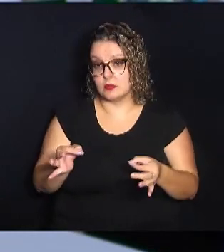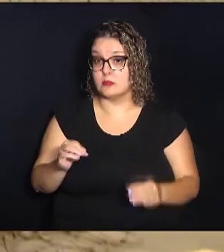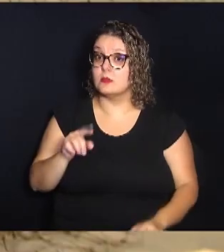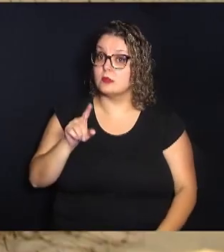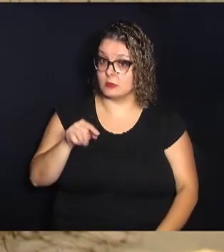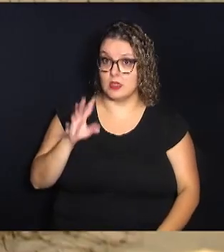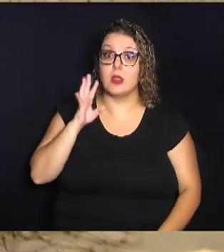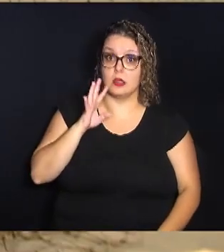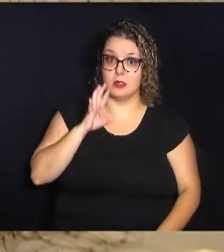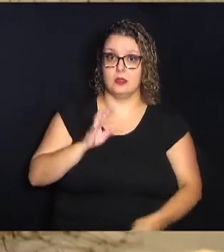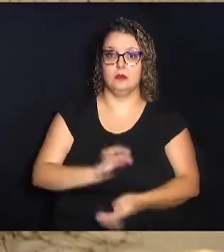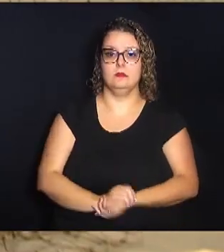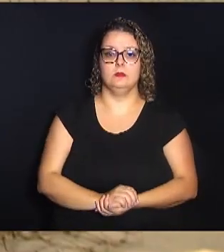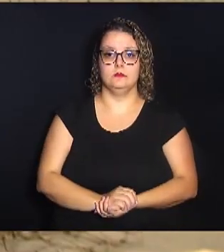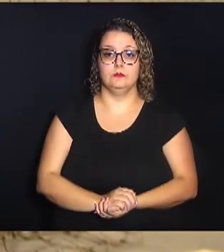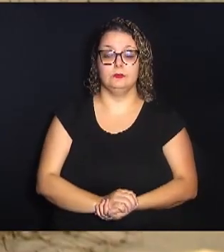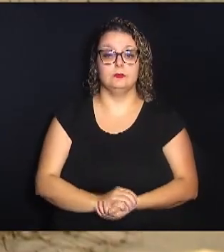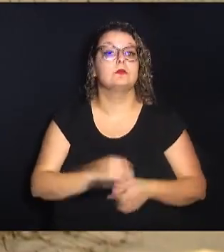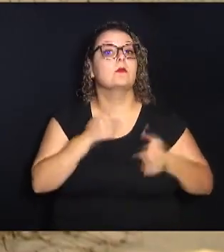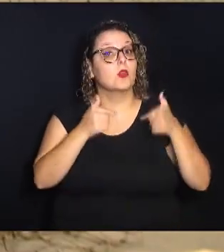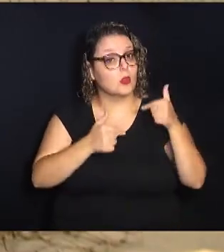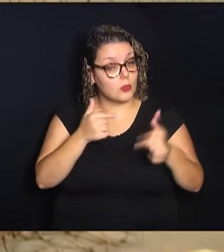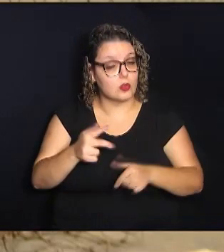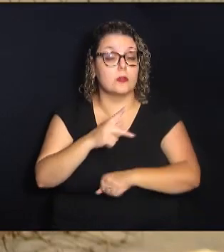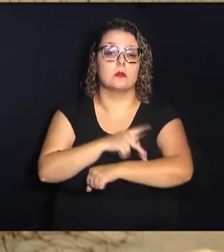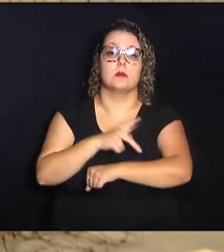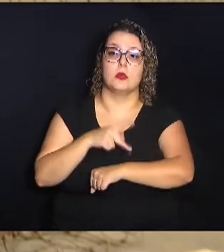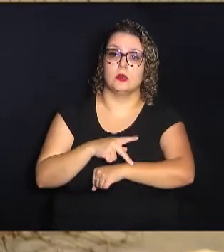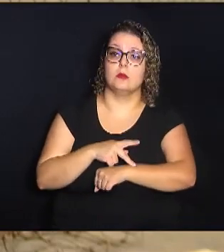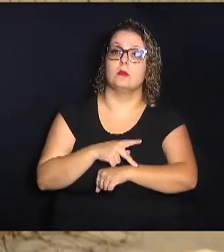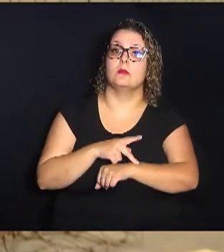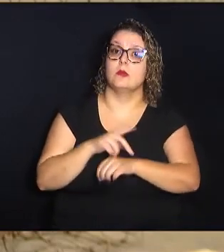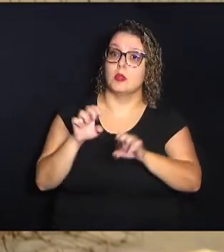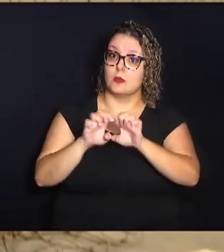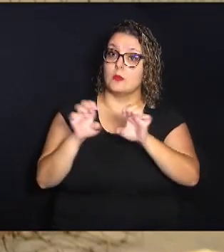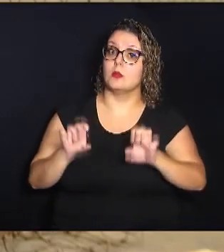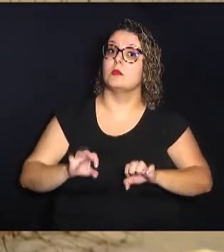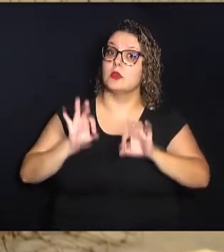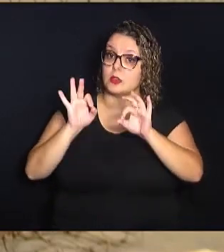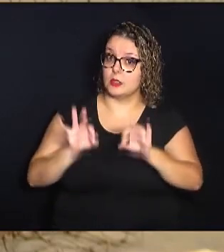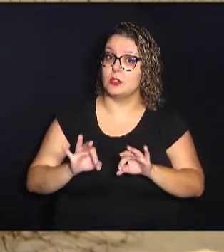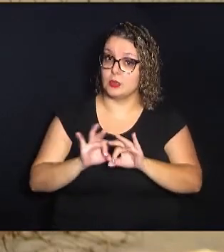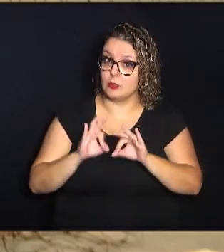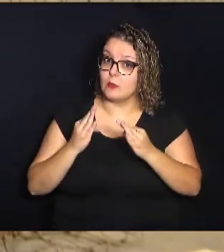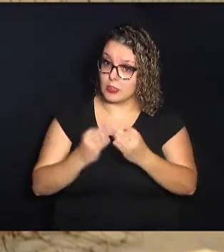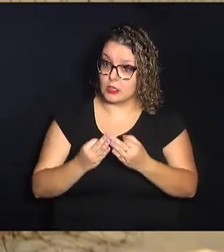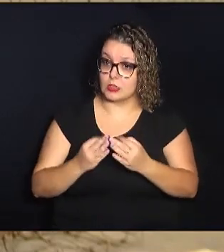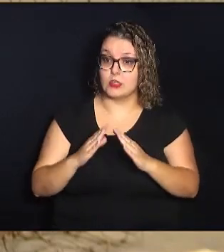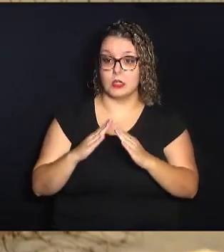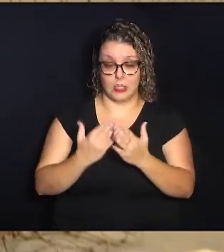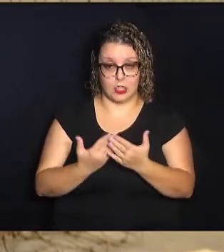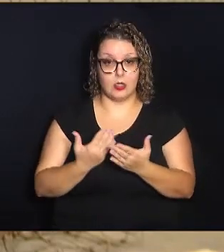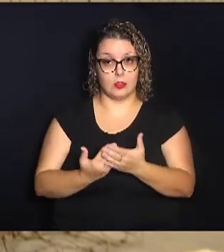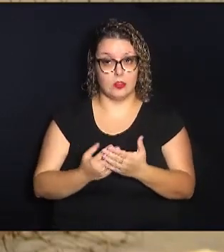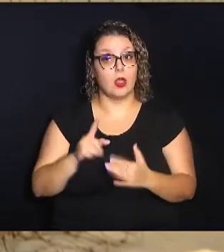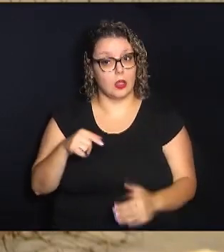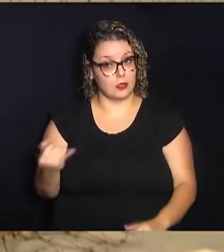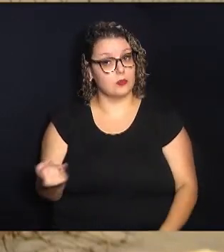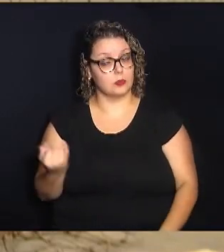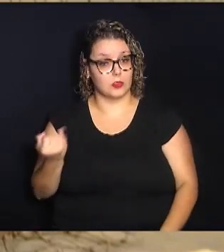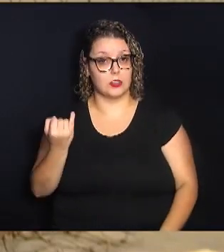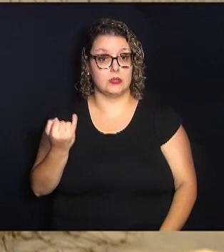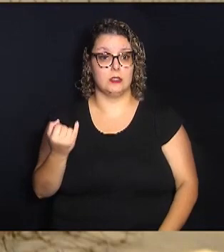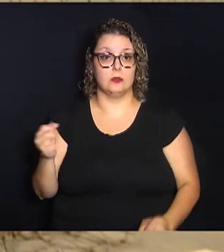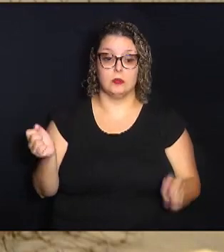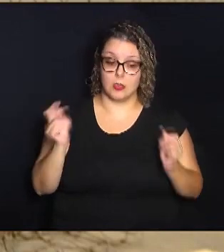muito legal. Mesmo com o trabalho pedagógico, estando bem estruturado com a família e a escola, é muito importante dar